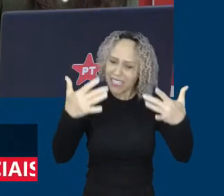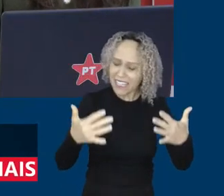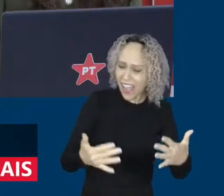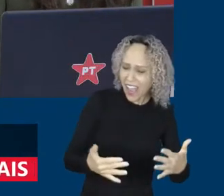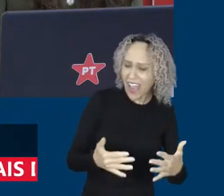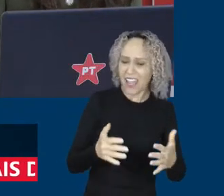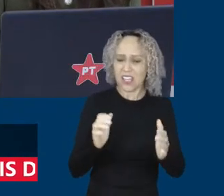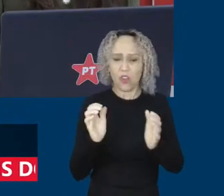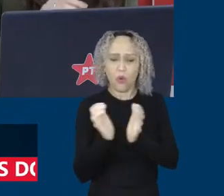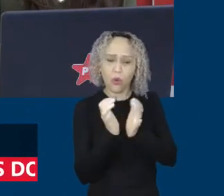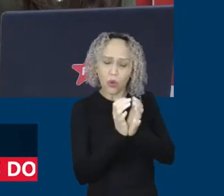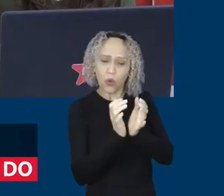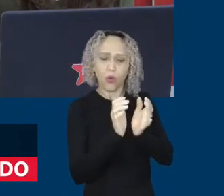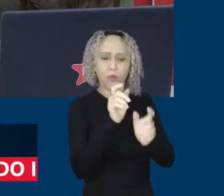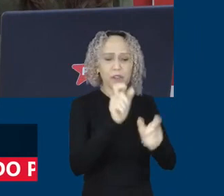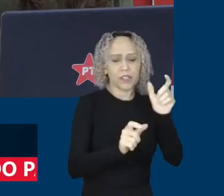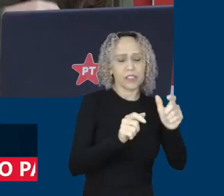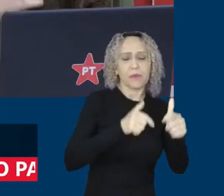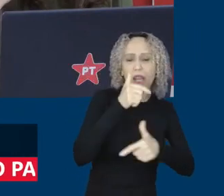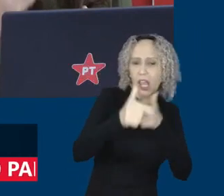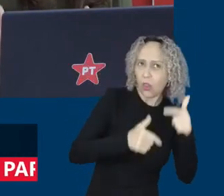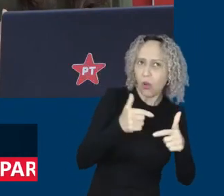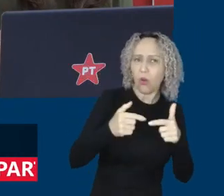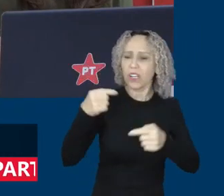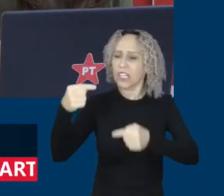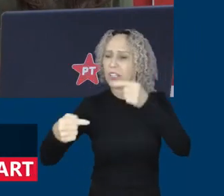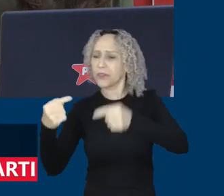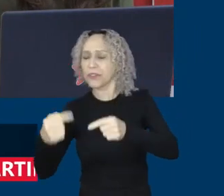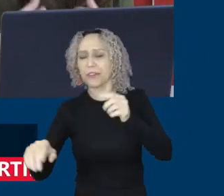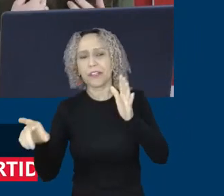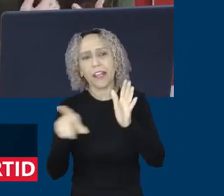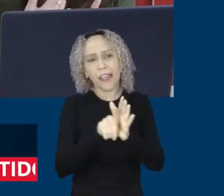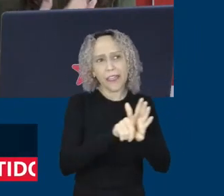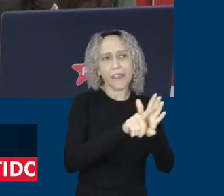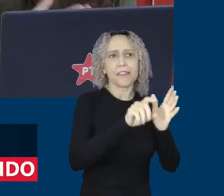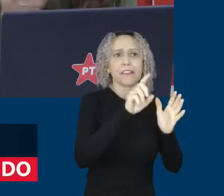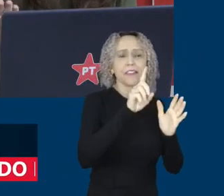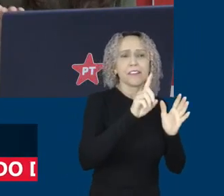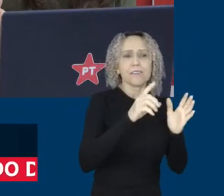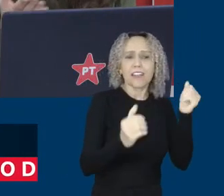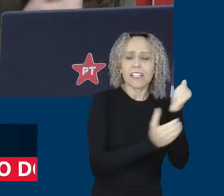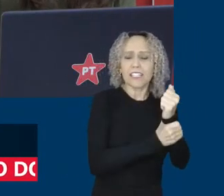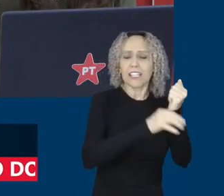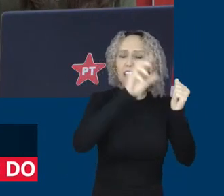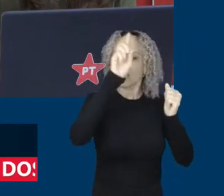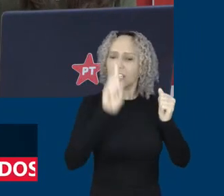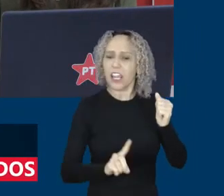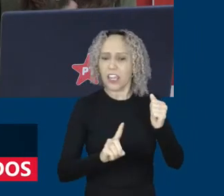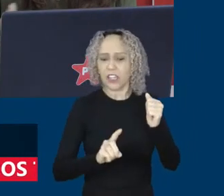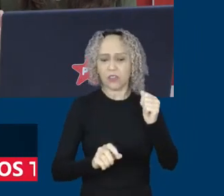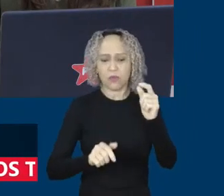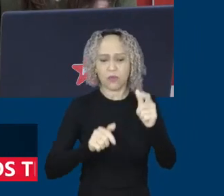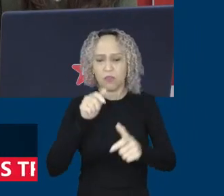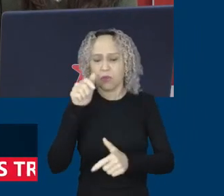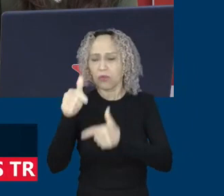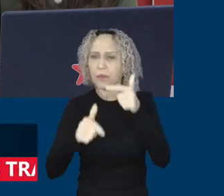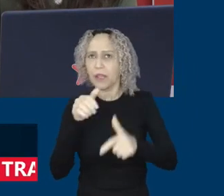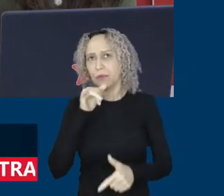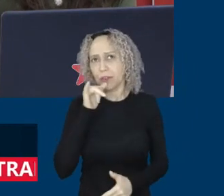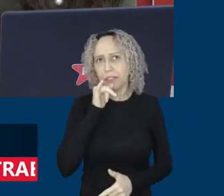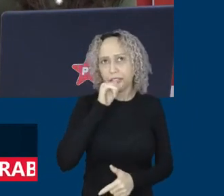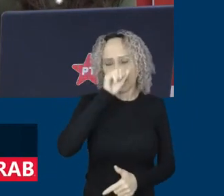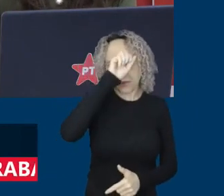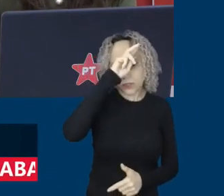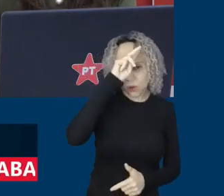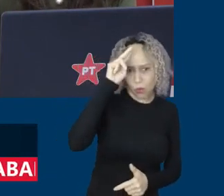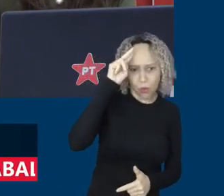organizados nas discussões trabalhistas, como a garantia de direitos para os trabalhadores de aplicativos, por exemplo?